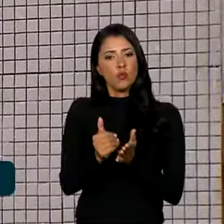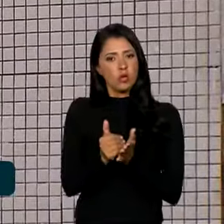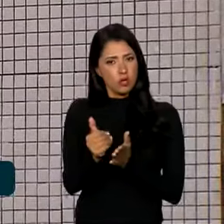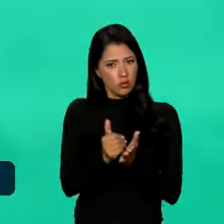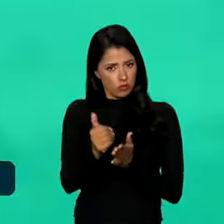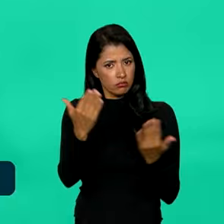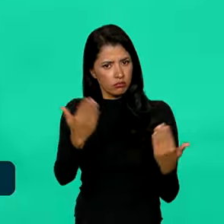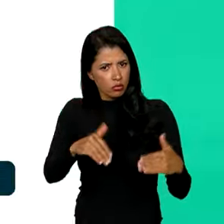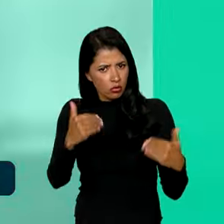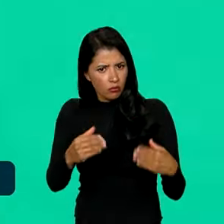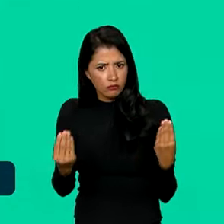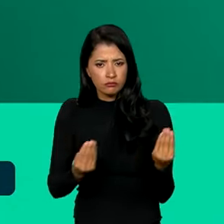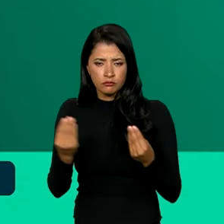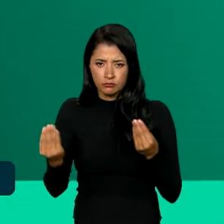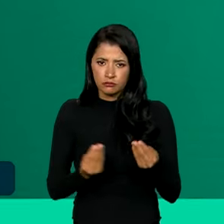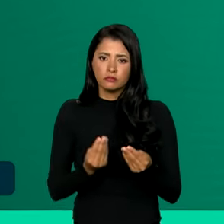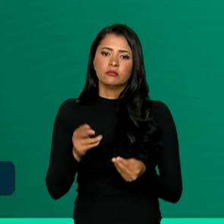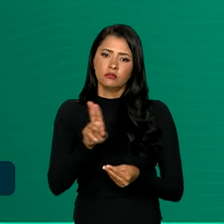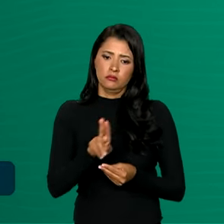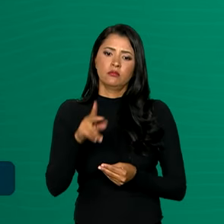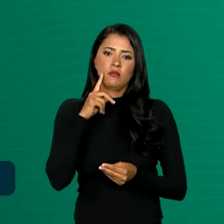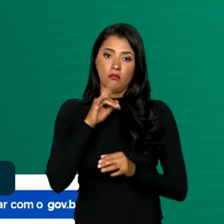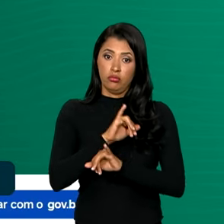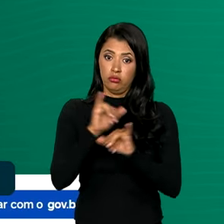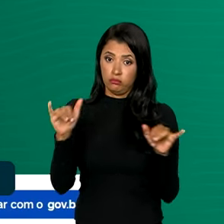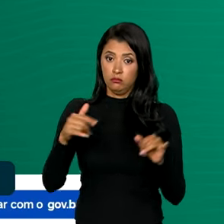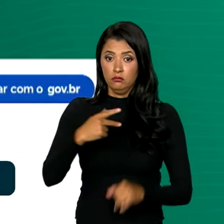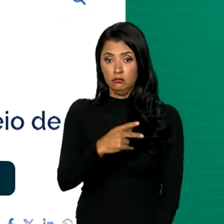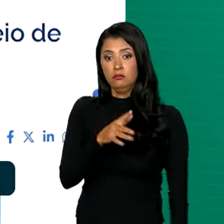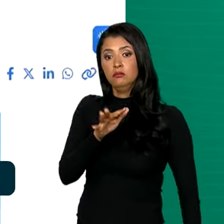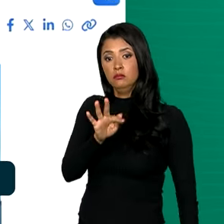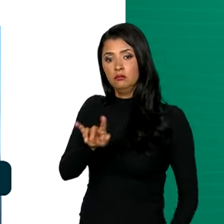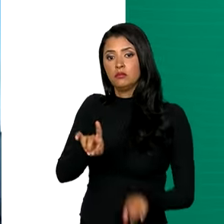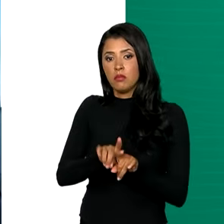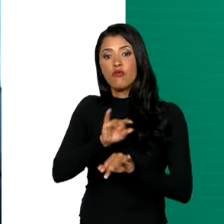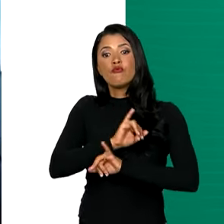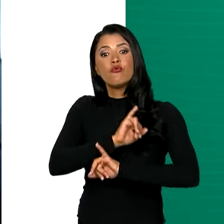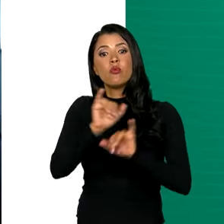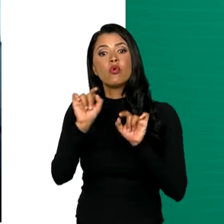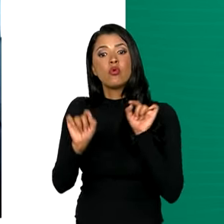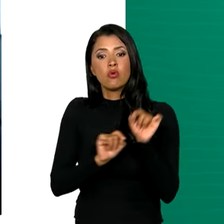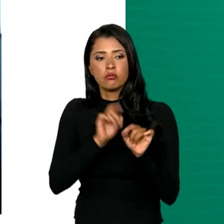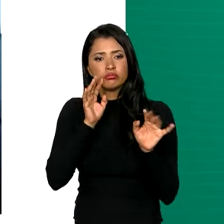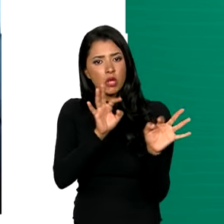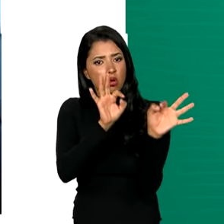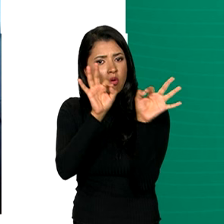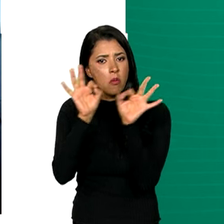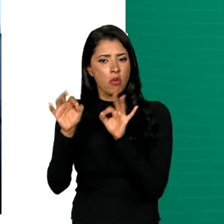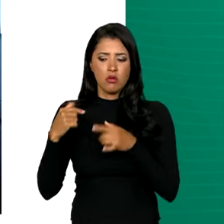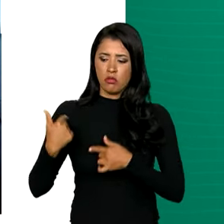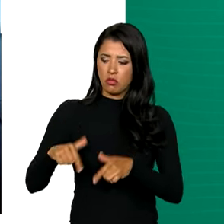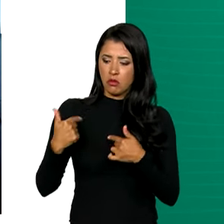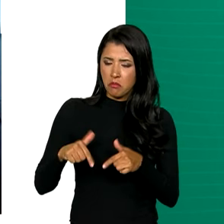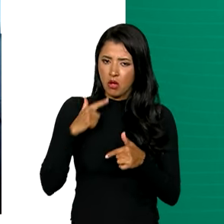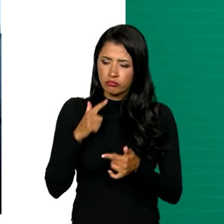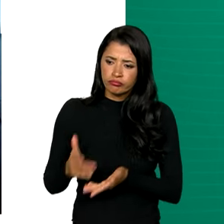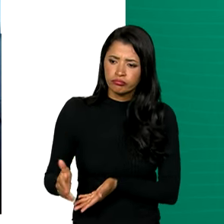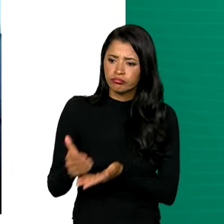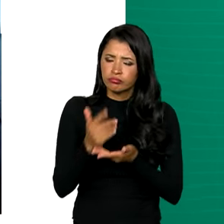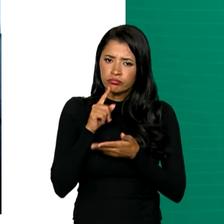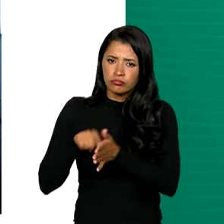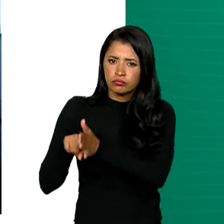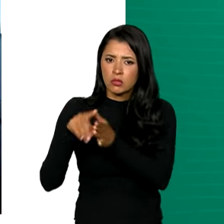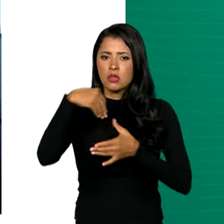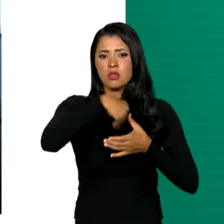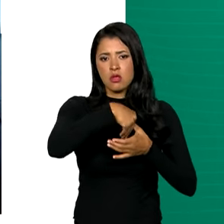provas. Por meio de nota, a PF também informou que acompanha os trabalhos de apuração interna